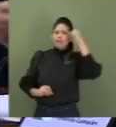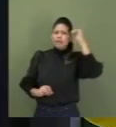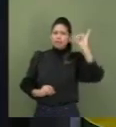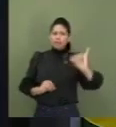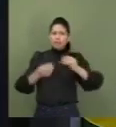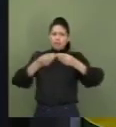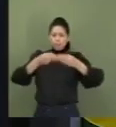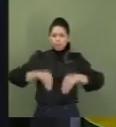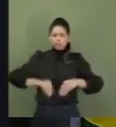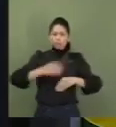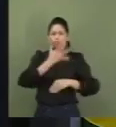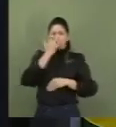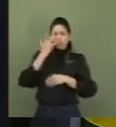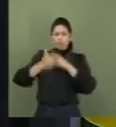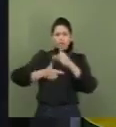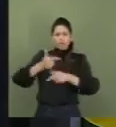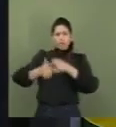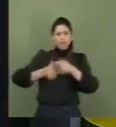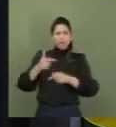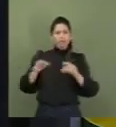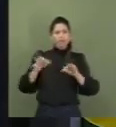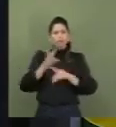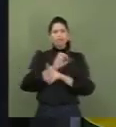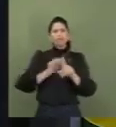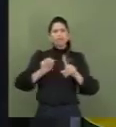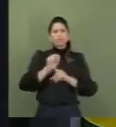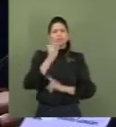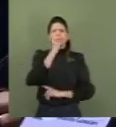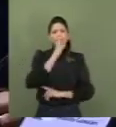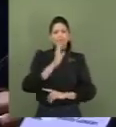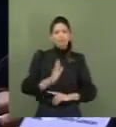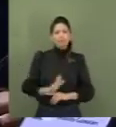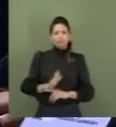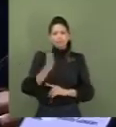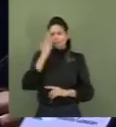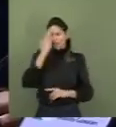trabalhadores e a toda a sociedade brasileira. Muito obrigado, senhor presidente.